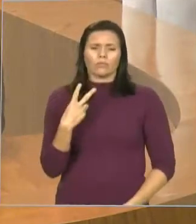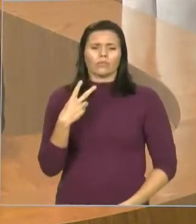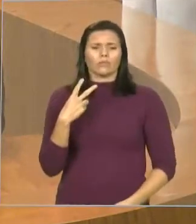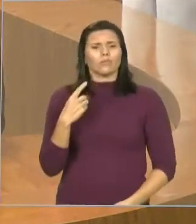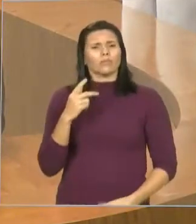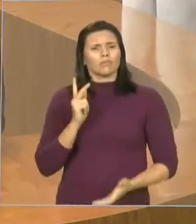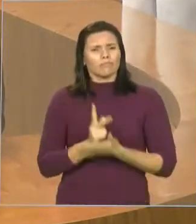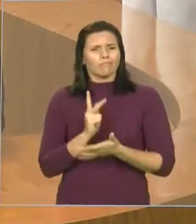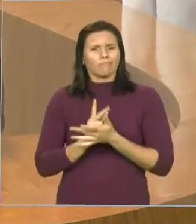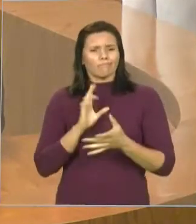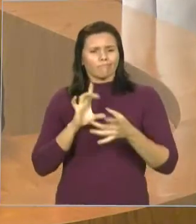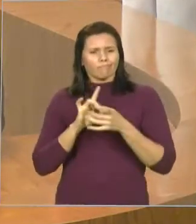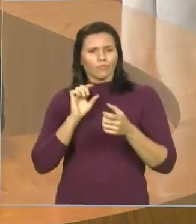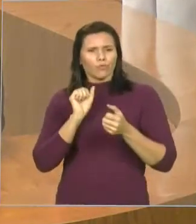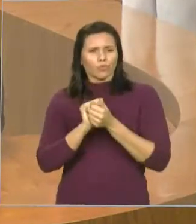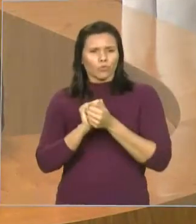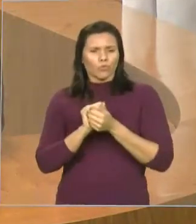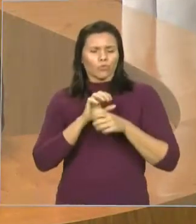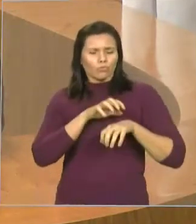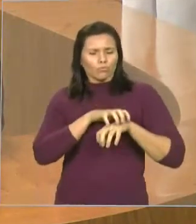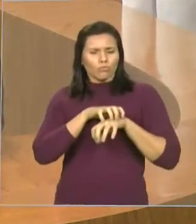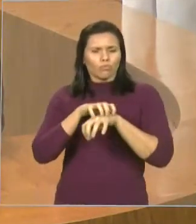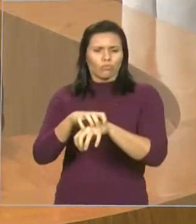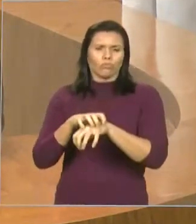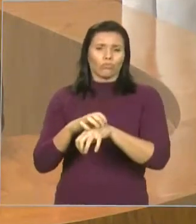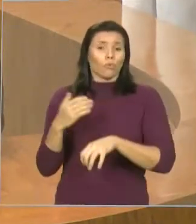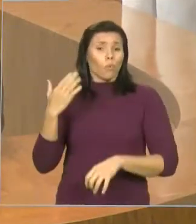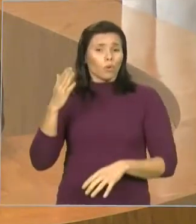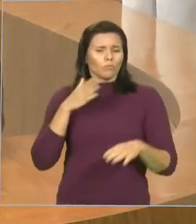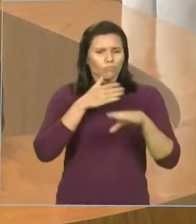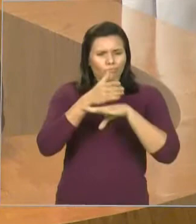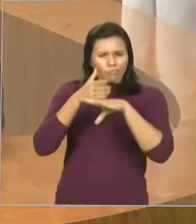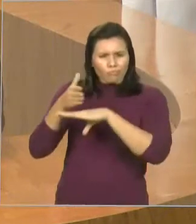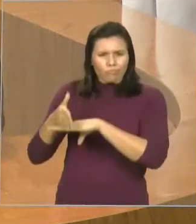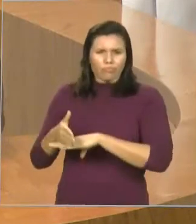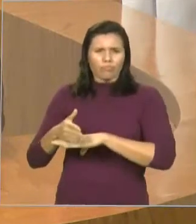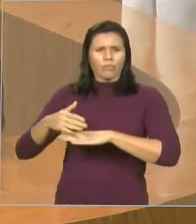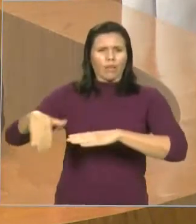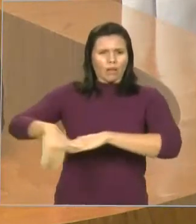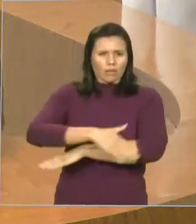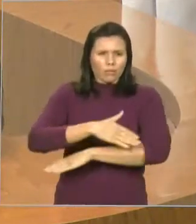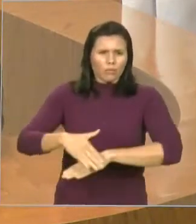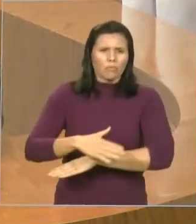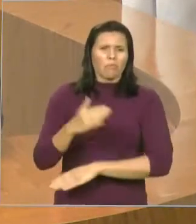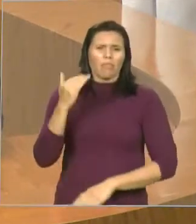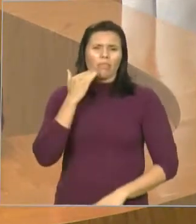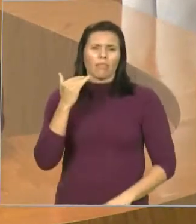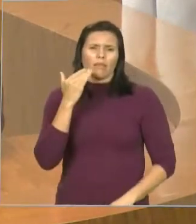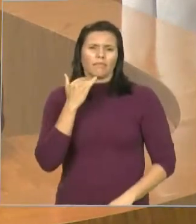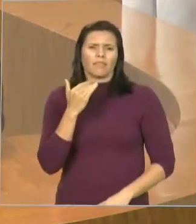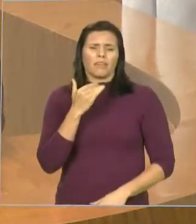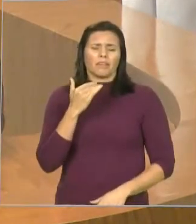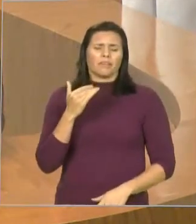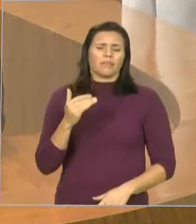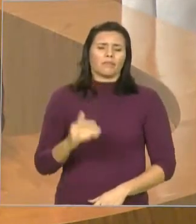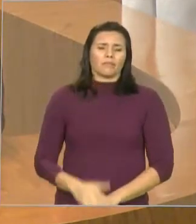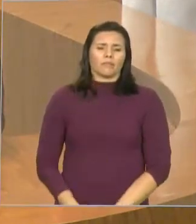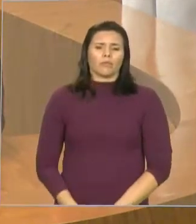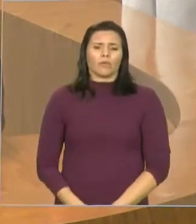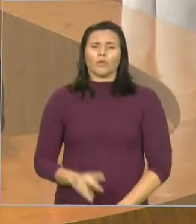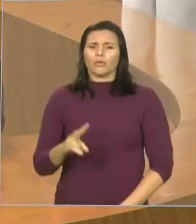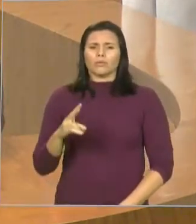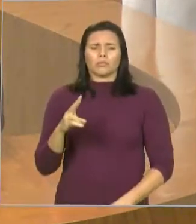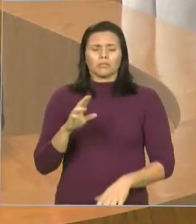momento onde visitamos todas as ruas esburacadas, ruas que nunca receberam